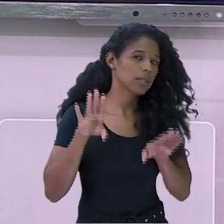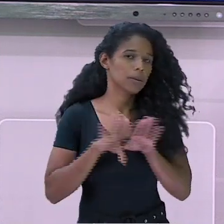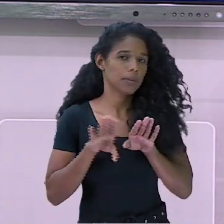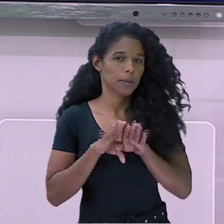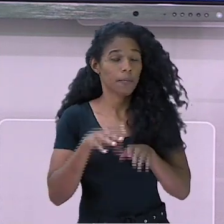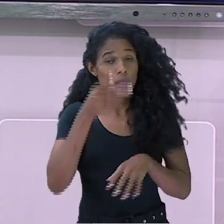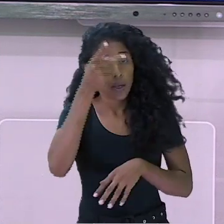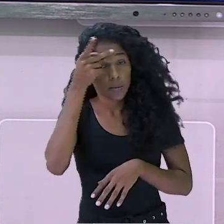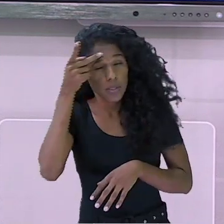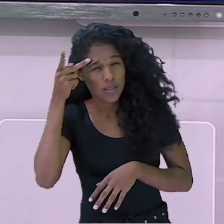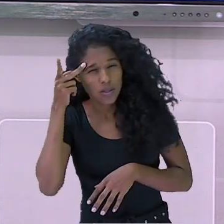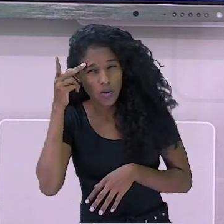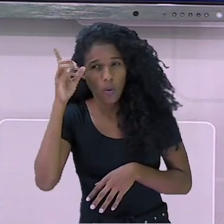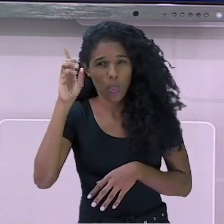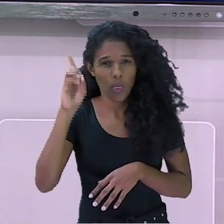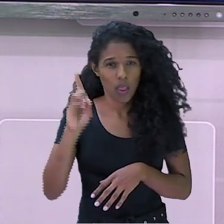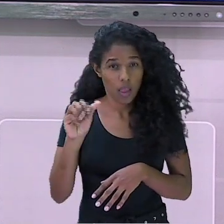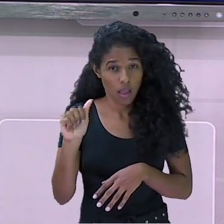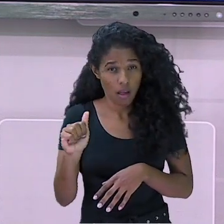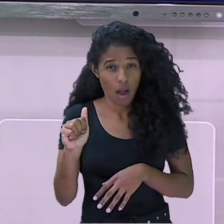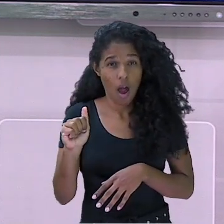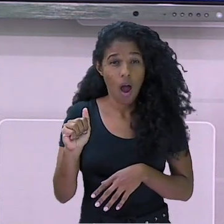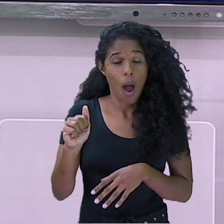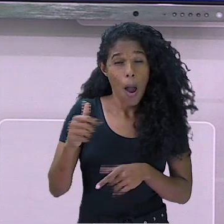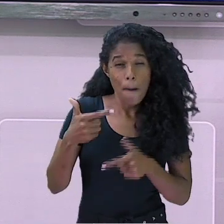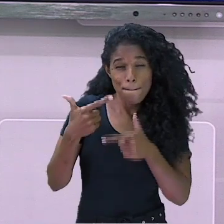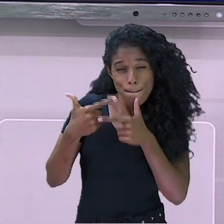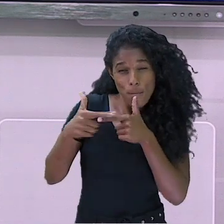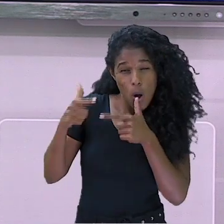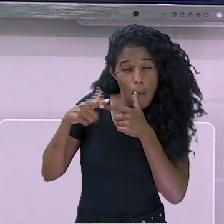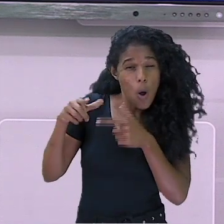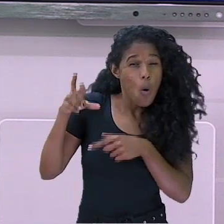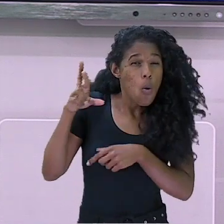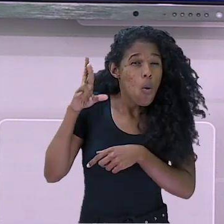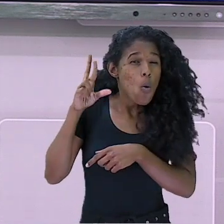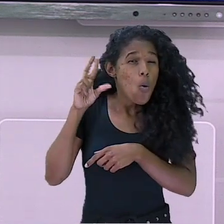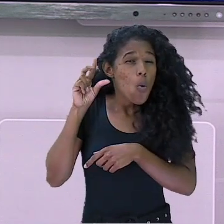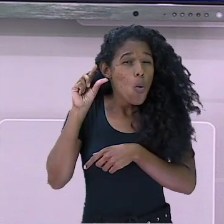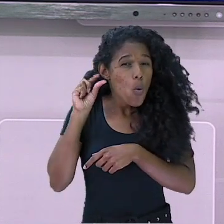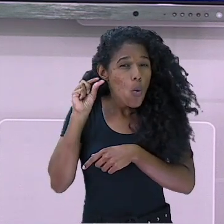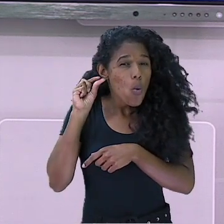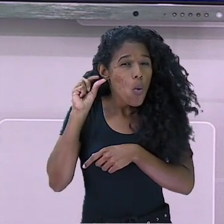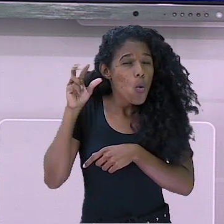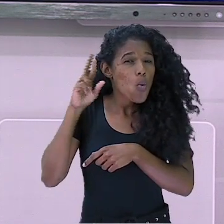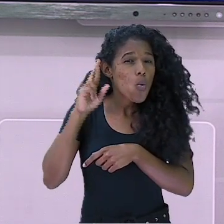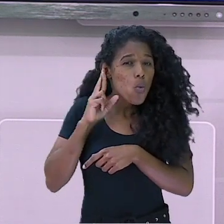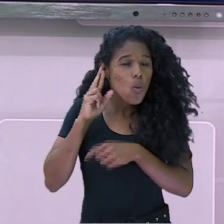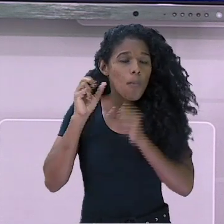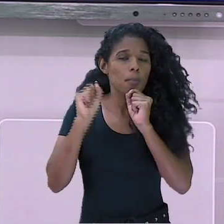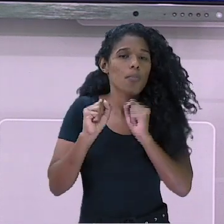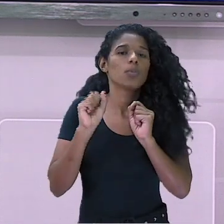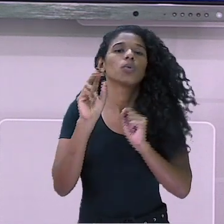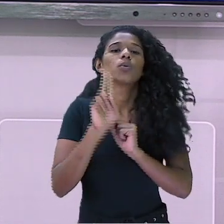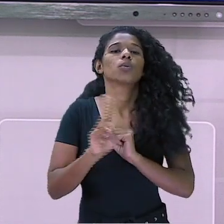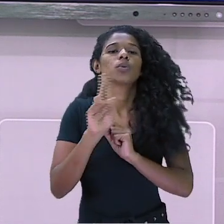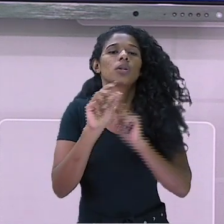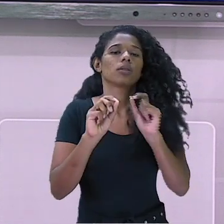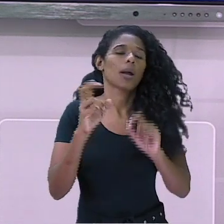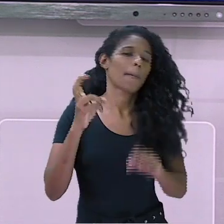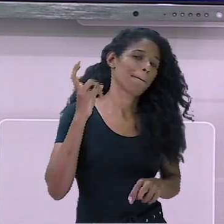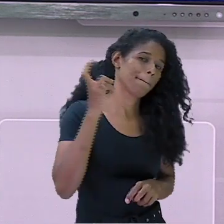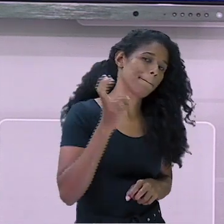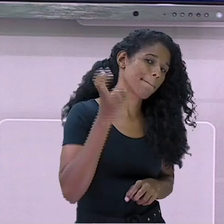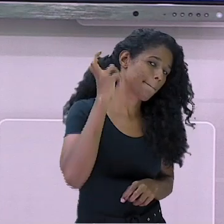auditiva severa e profunda pode optar pelo implante coclear. Eles buscam a